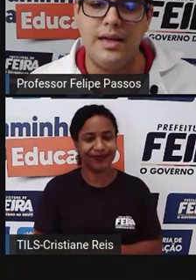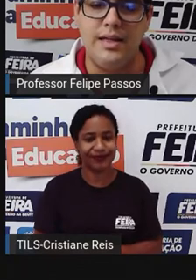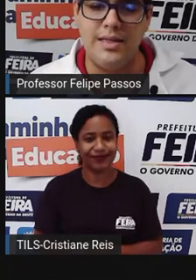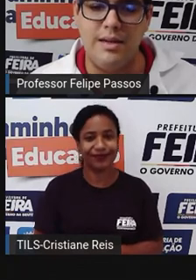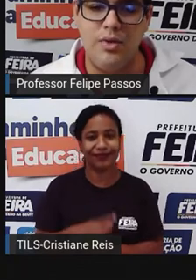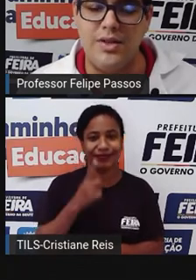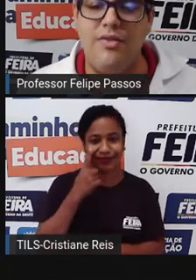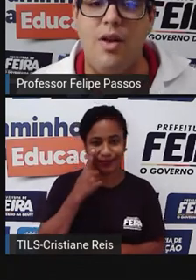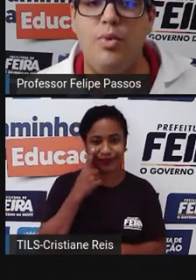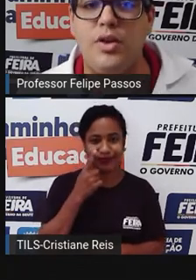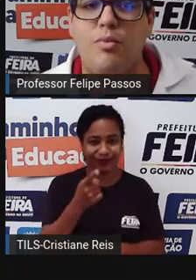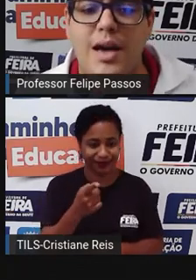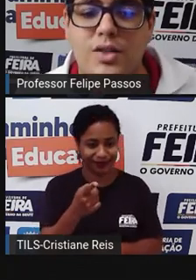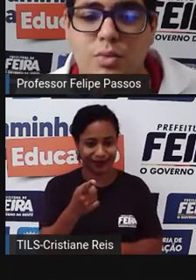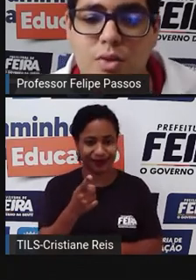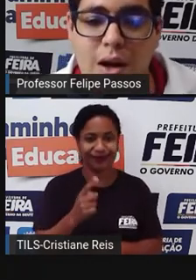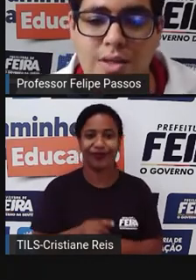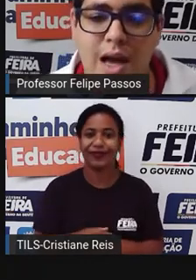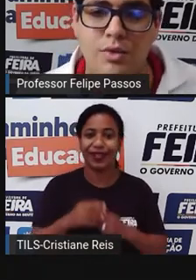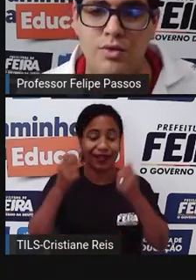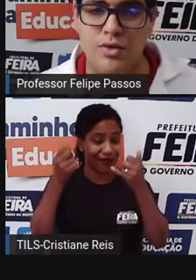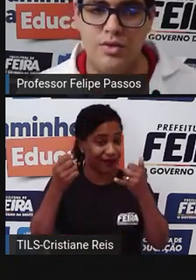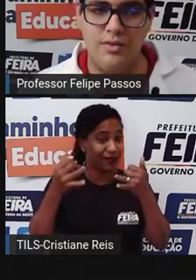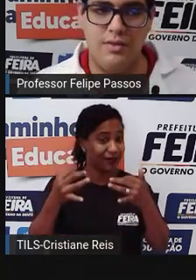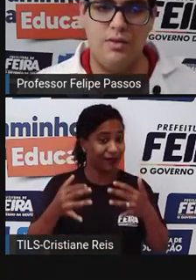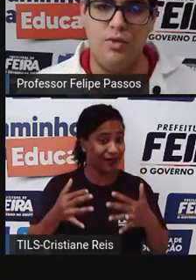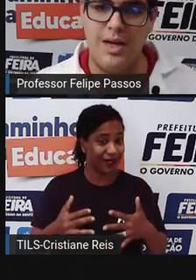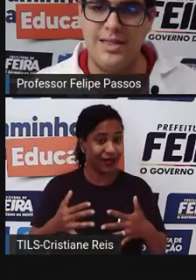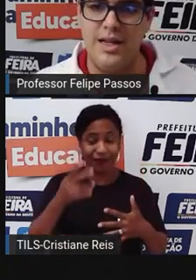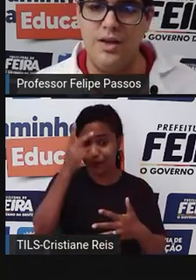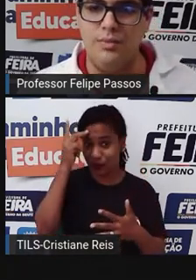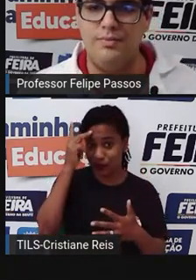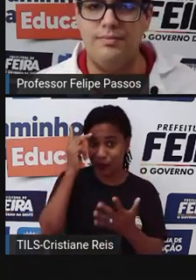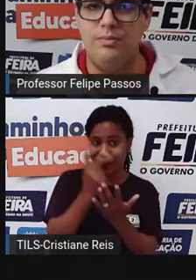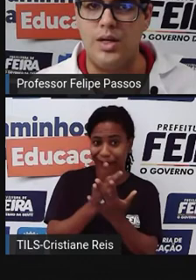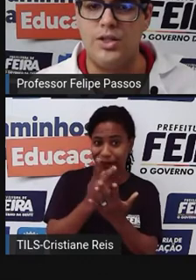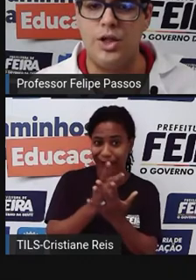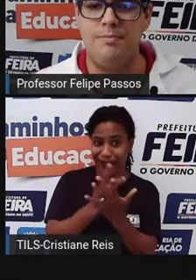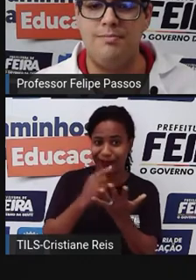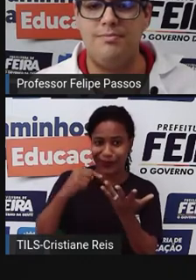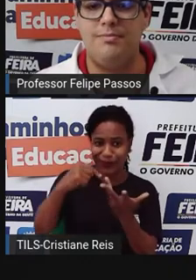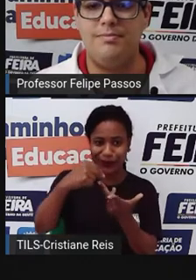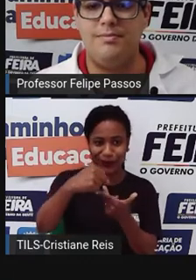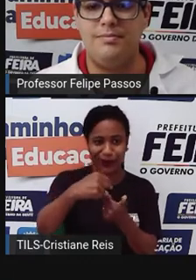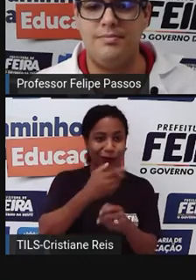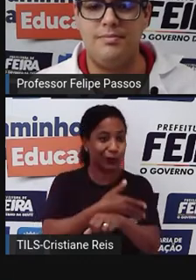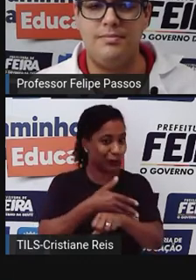E aqui, essa moça vai falar um pouquinho mais sobre os maus hábitos do brasileiro. Bora assistir?